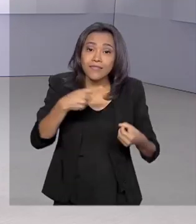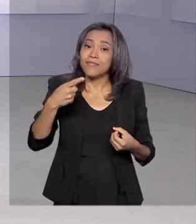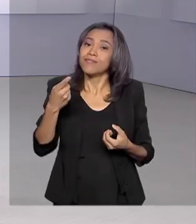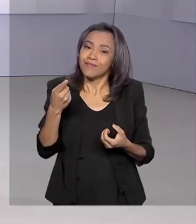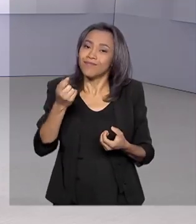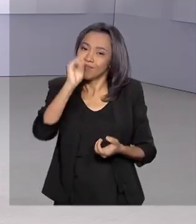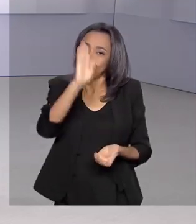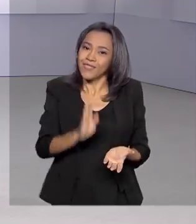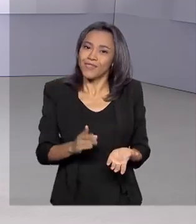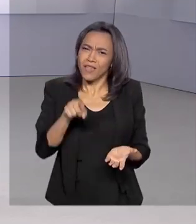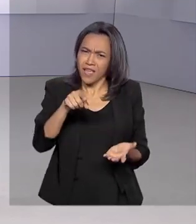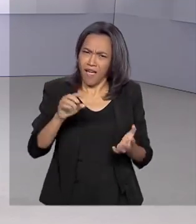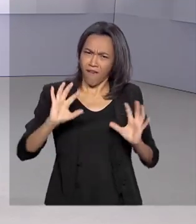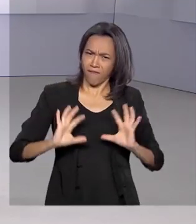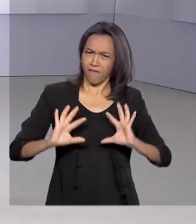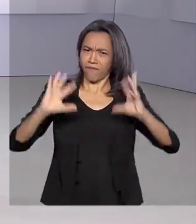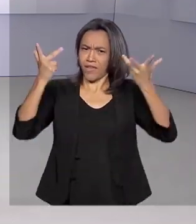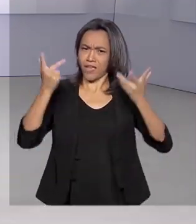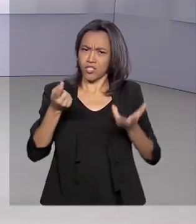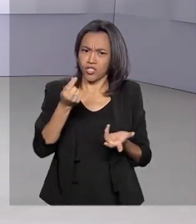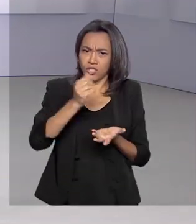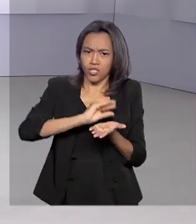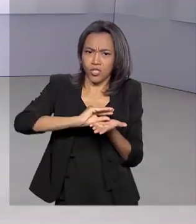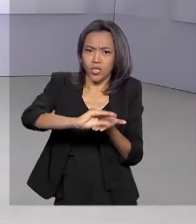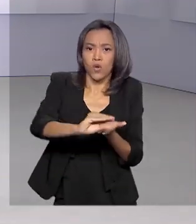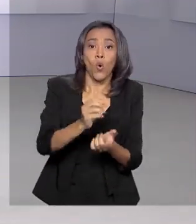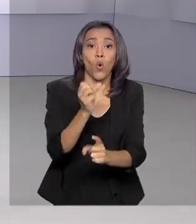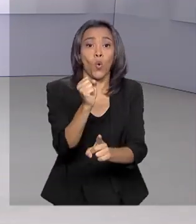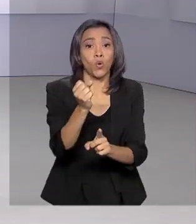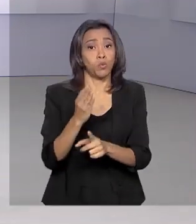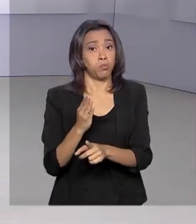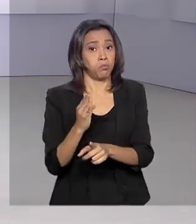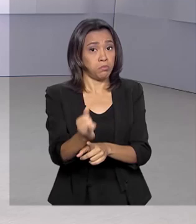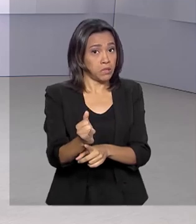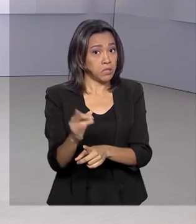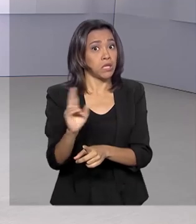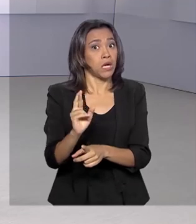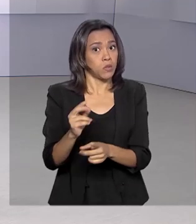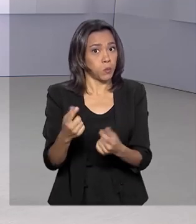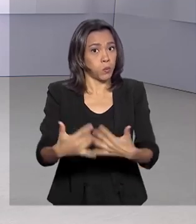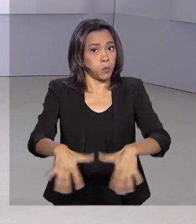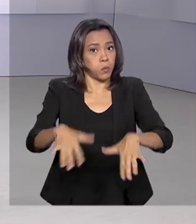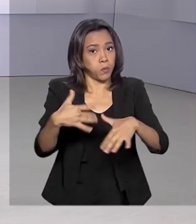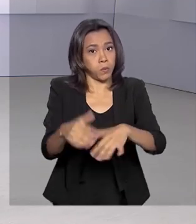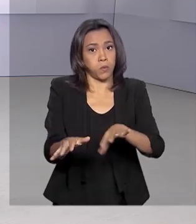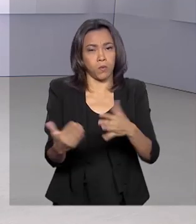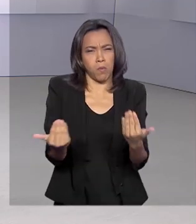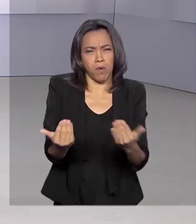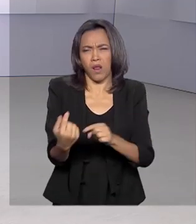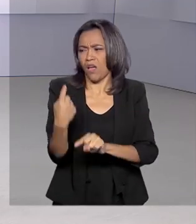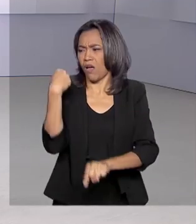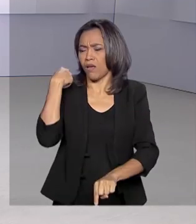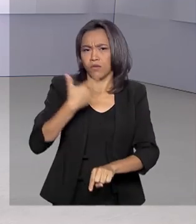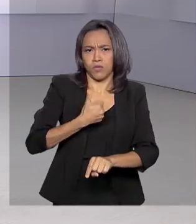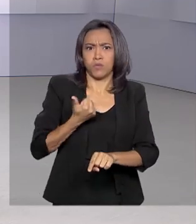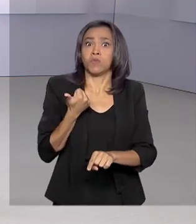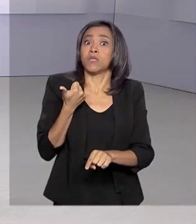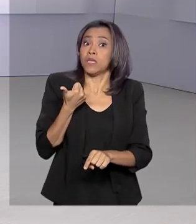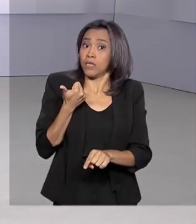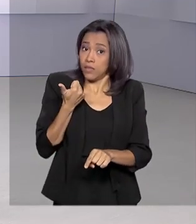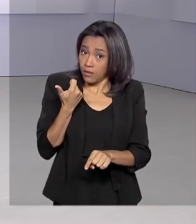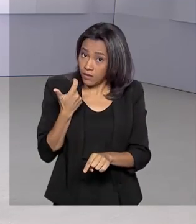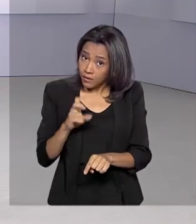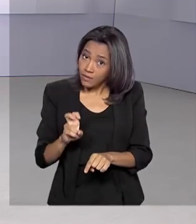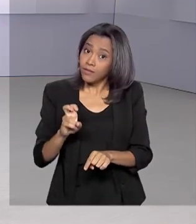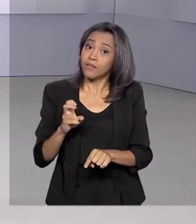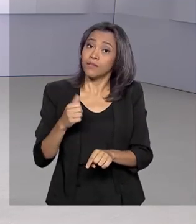de que a festa injete na economia 8 bilhões de reais, maior valor desde 2015. Quem traz as informações para a gente,